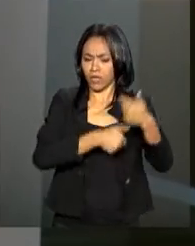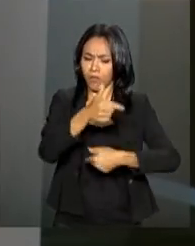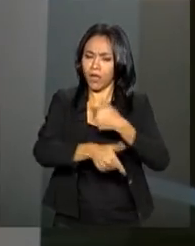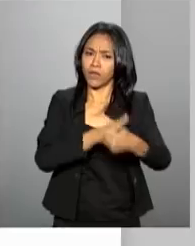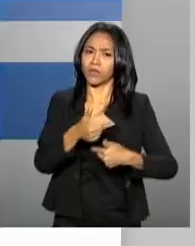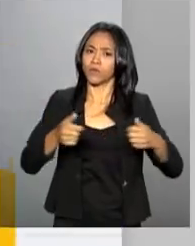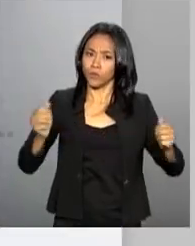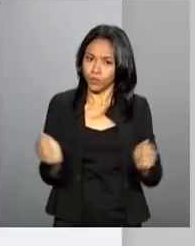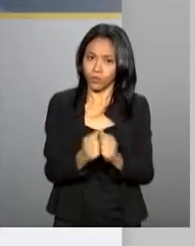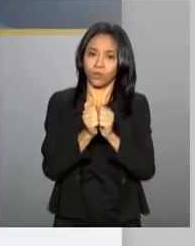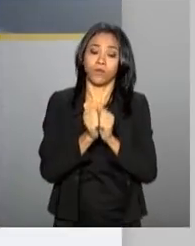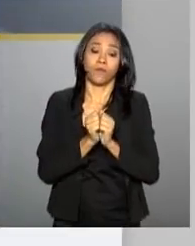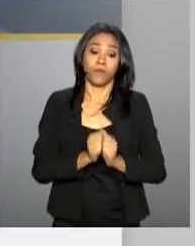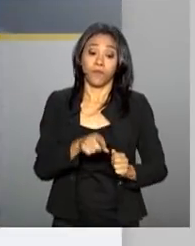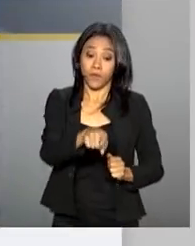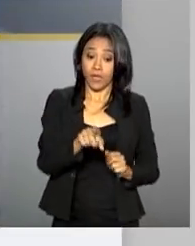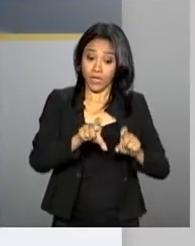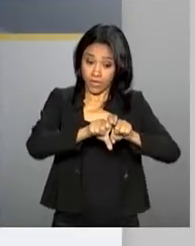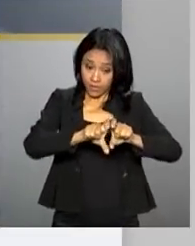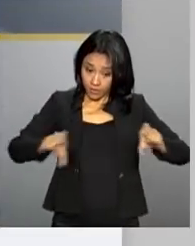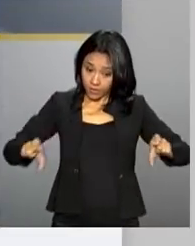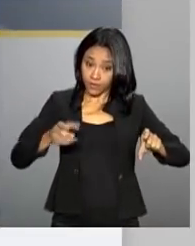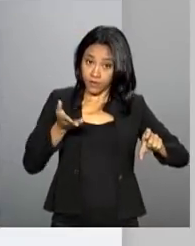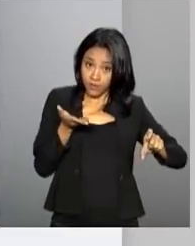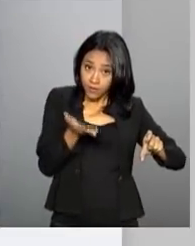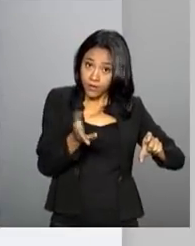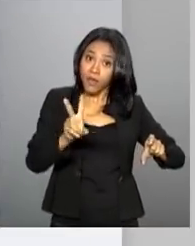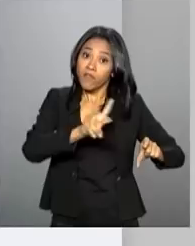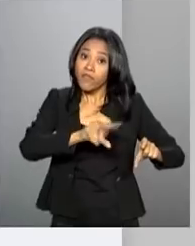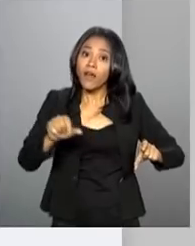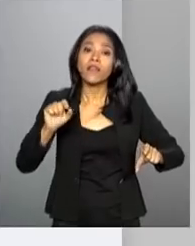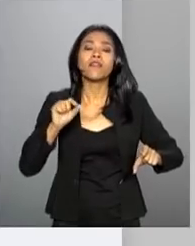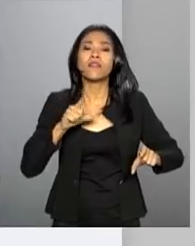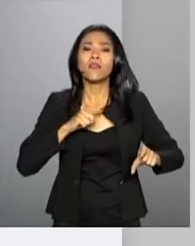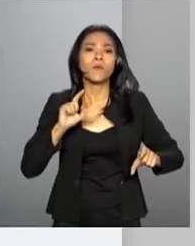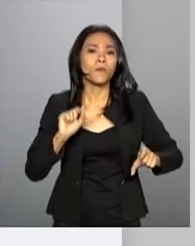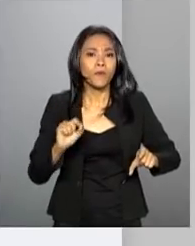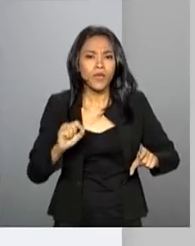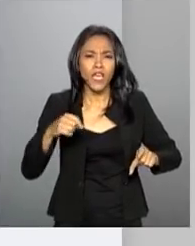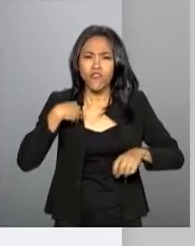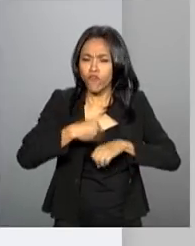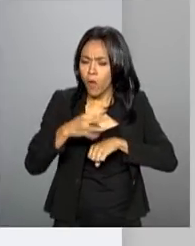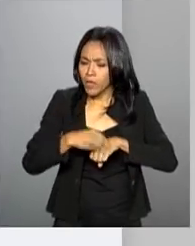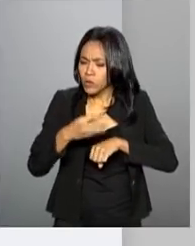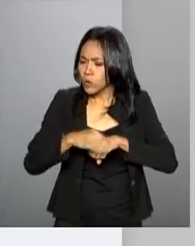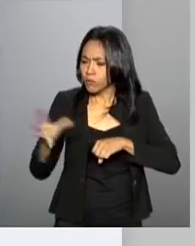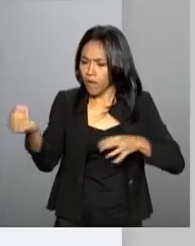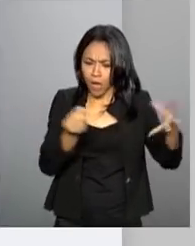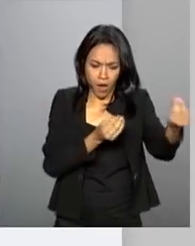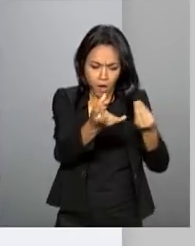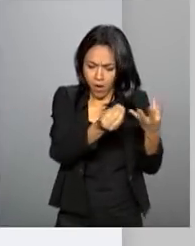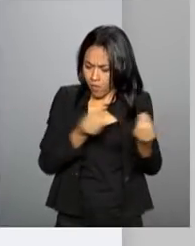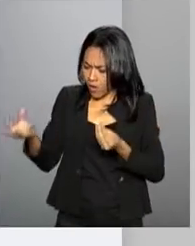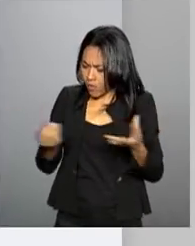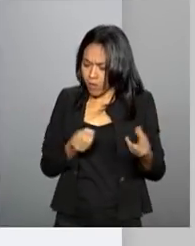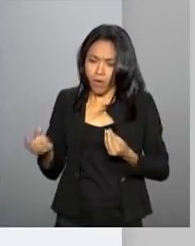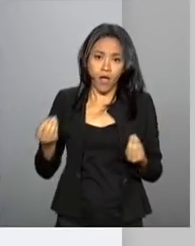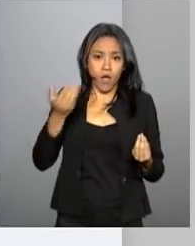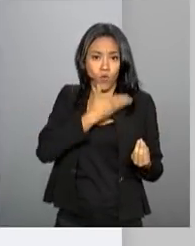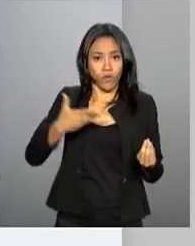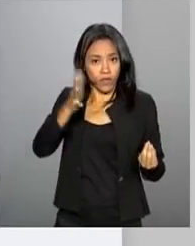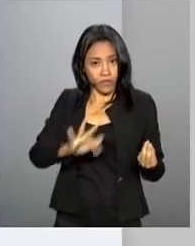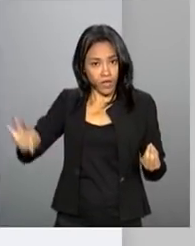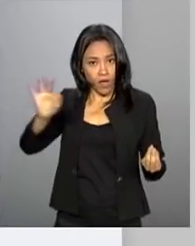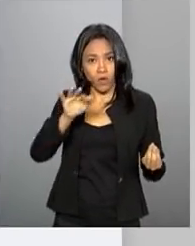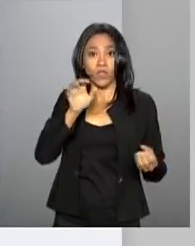coordenada. A rede.gov.br vai integrar o fluxo de informações entre as administrações federal,